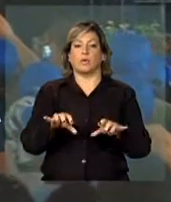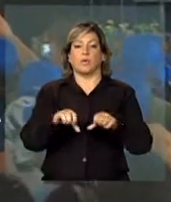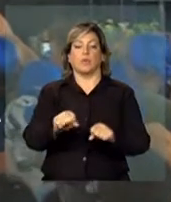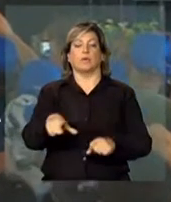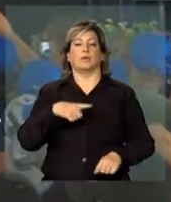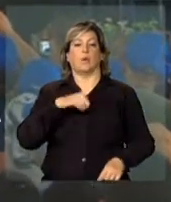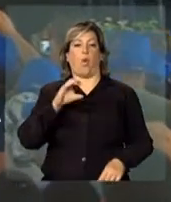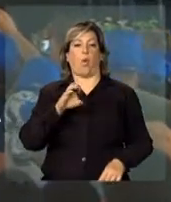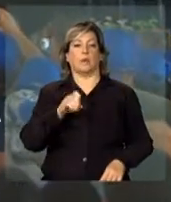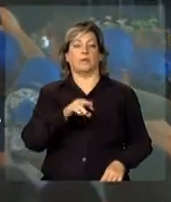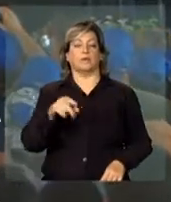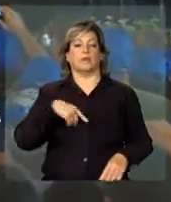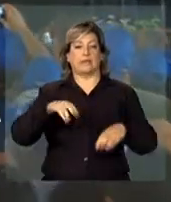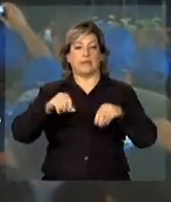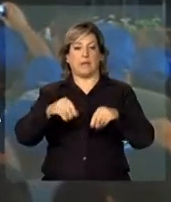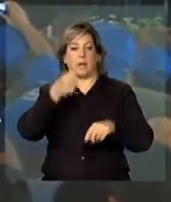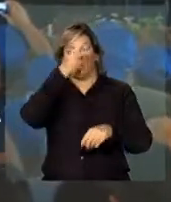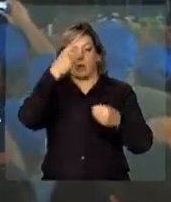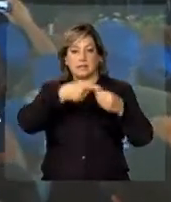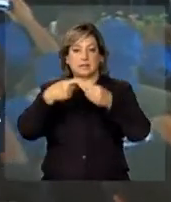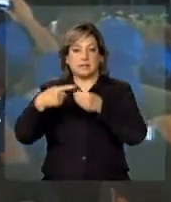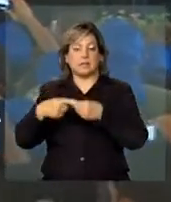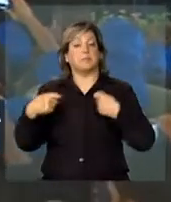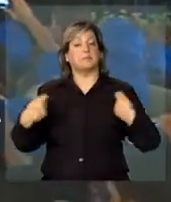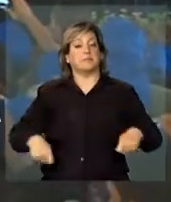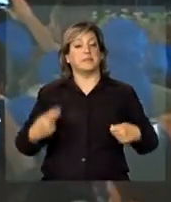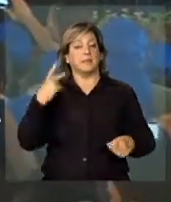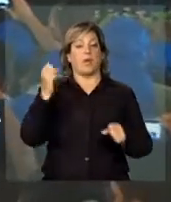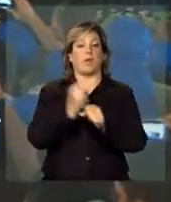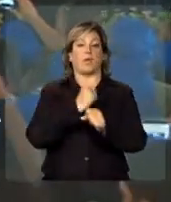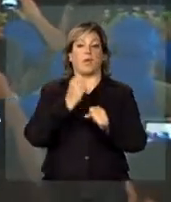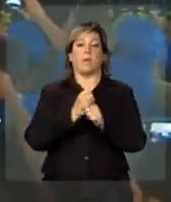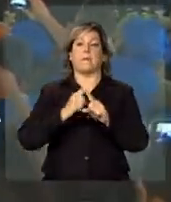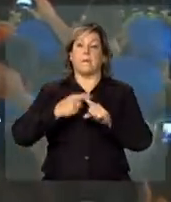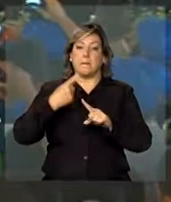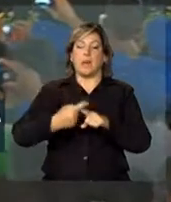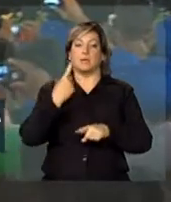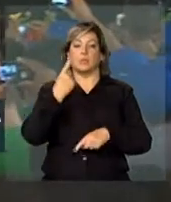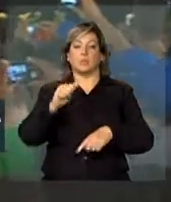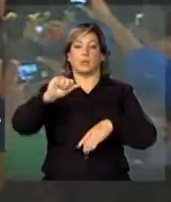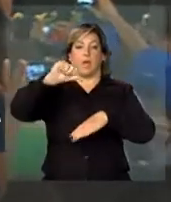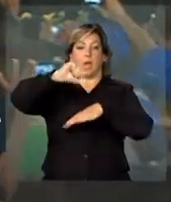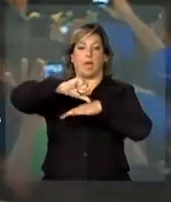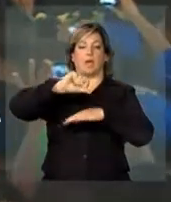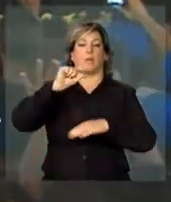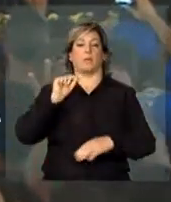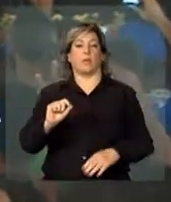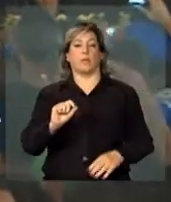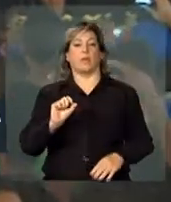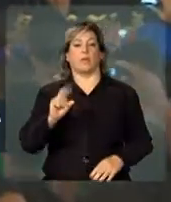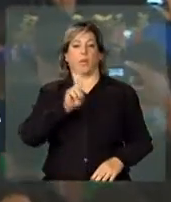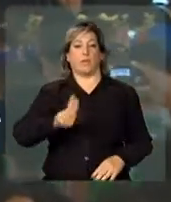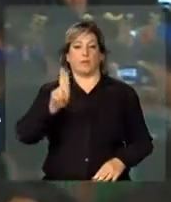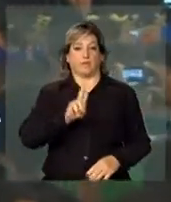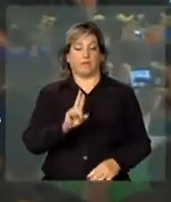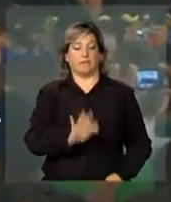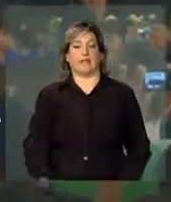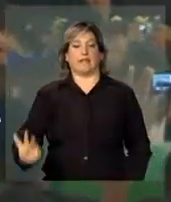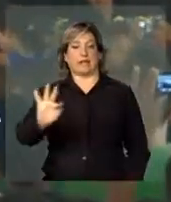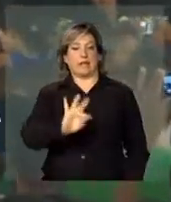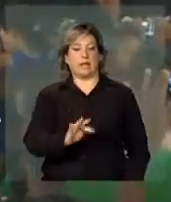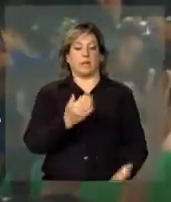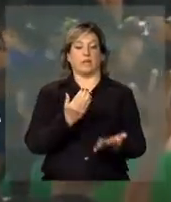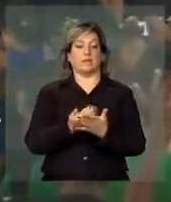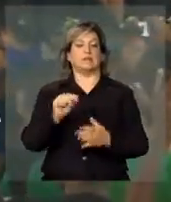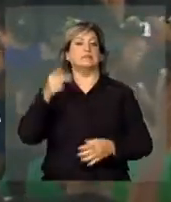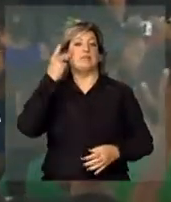municipais necessários a construção de mais um campus da Universidade Federal de São Paulo e